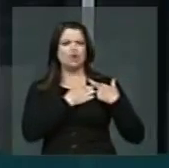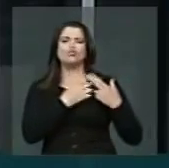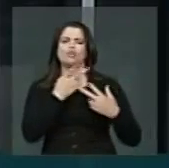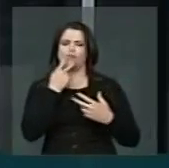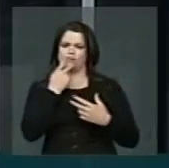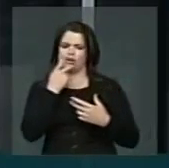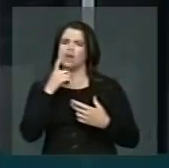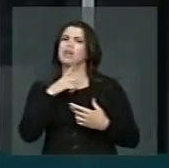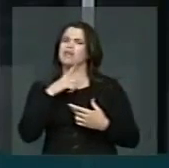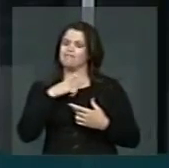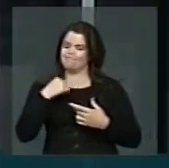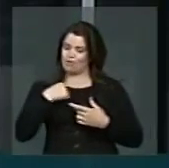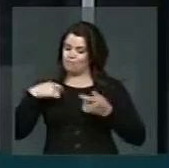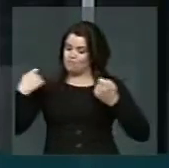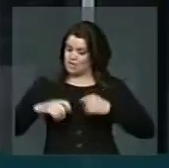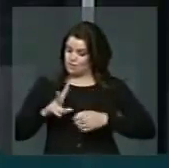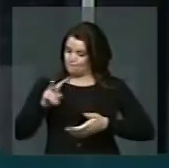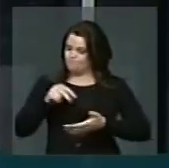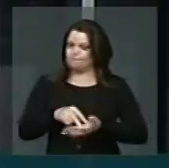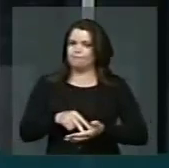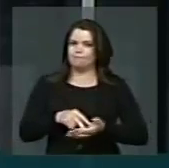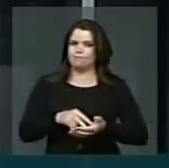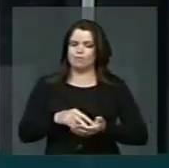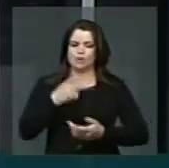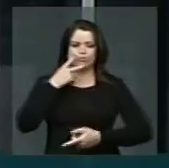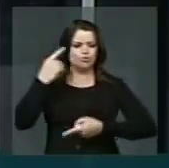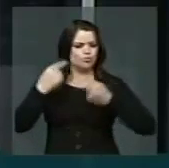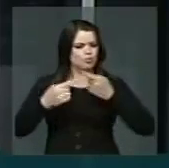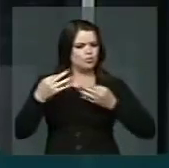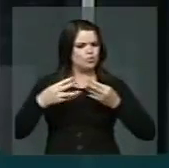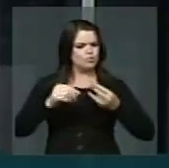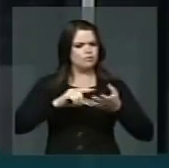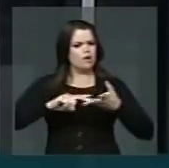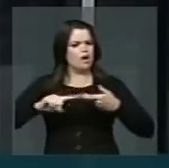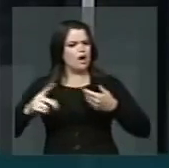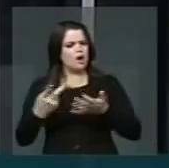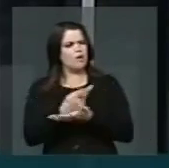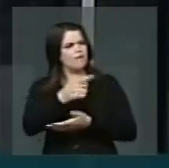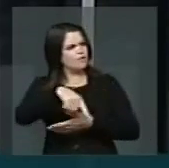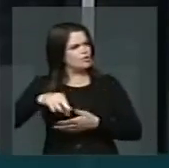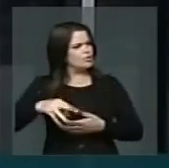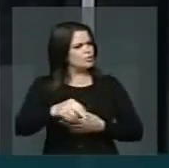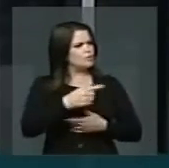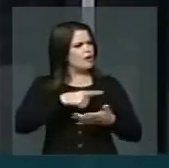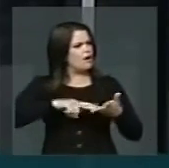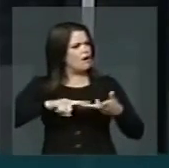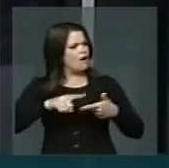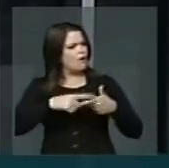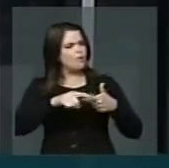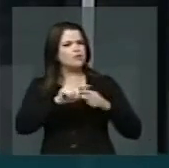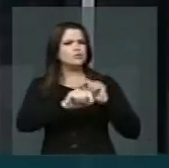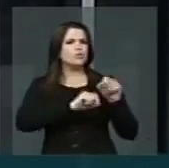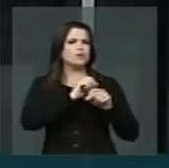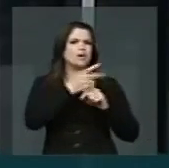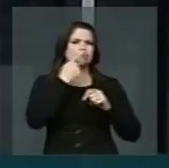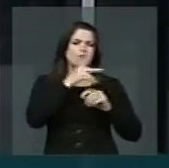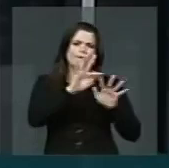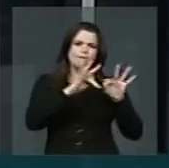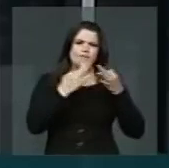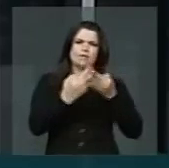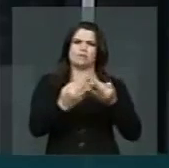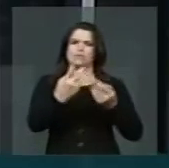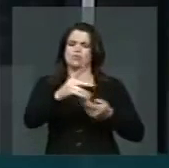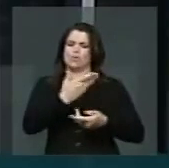dizendo que eu preciso vir para cá e debater a situação dos senhores, dos seus colegas, da sua família,